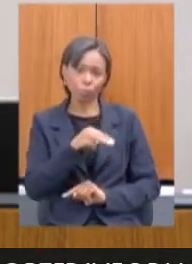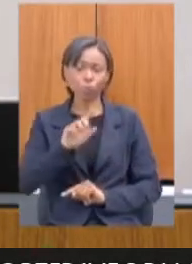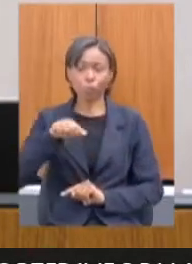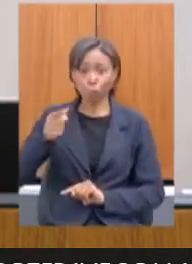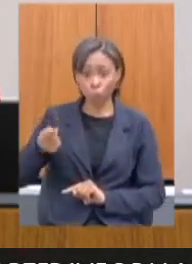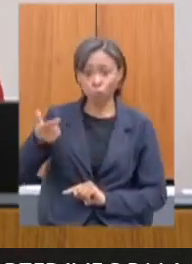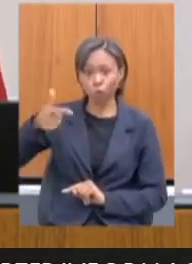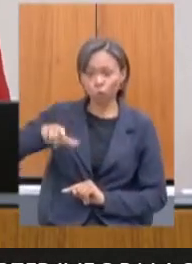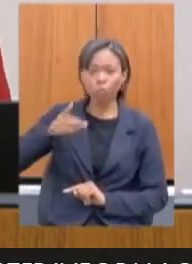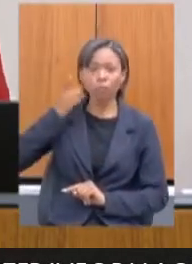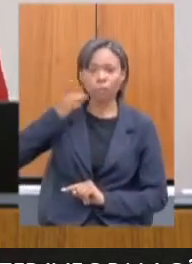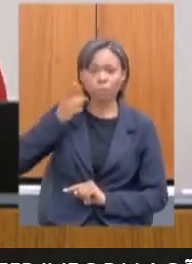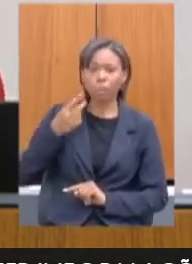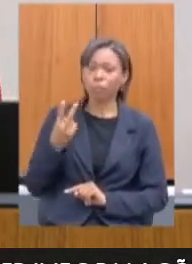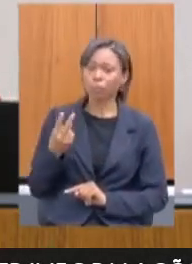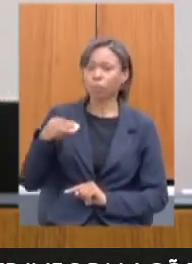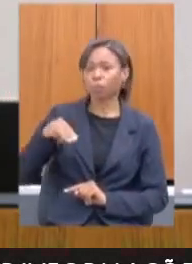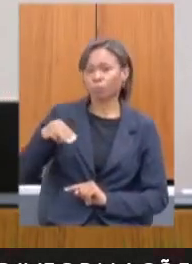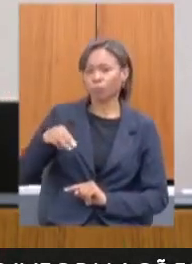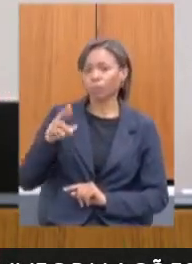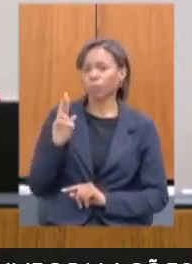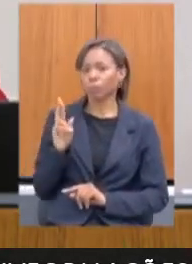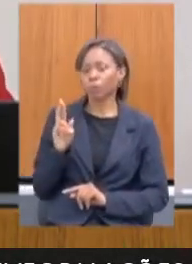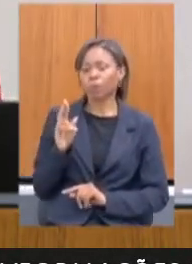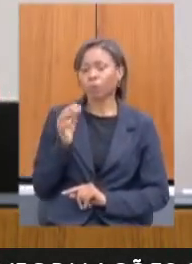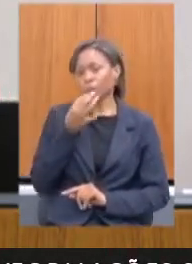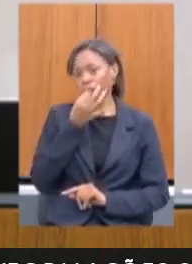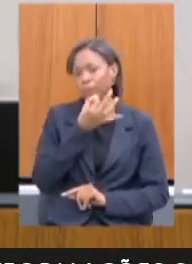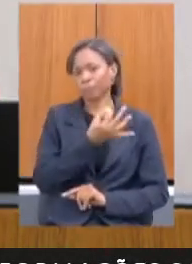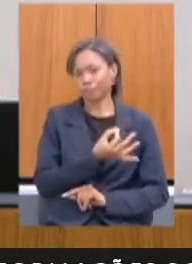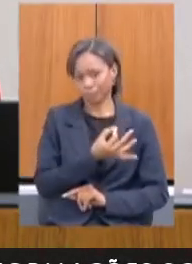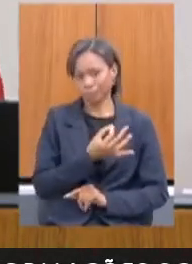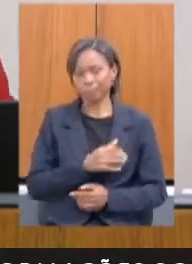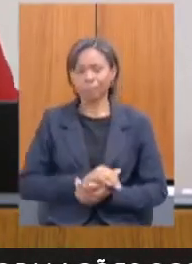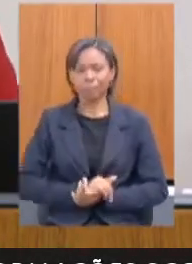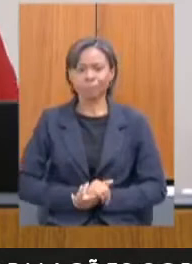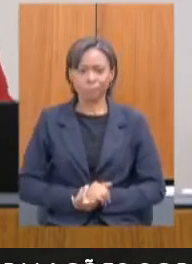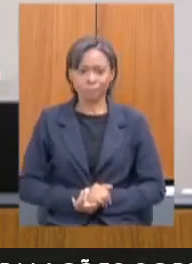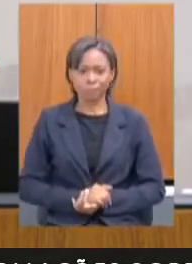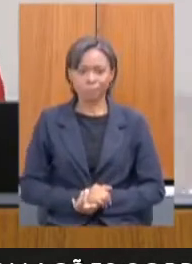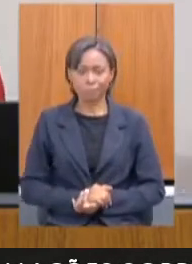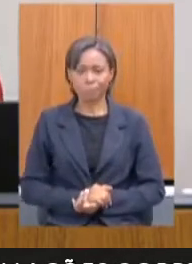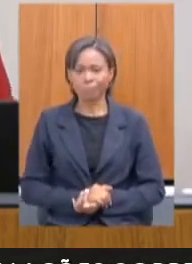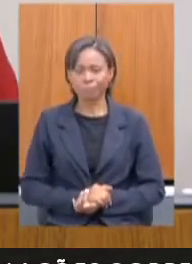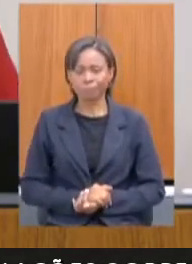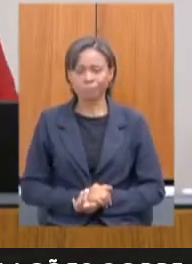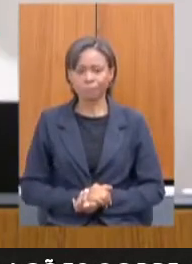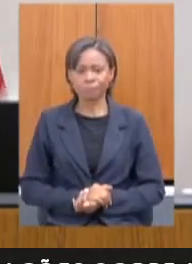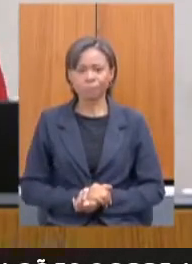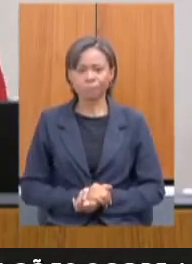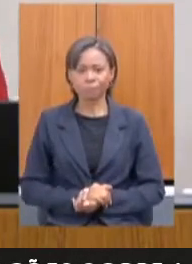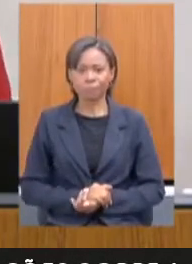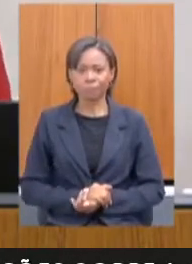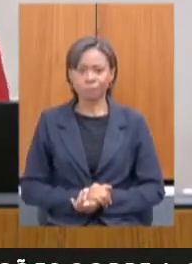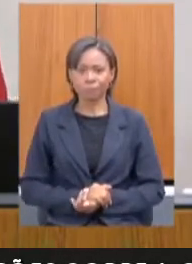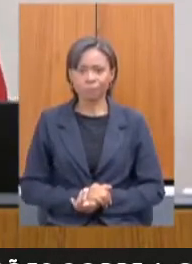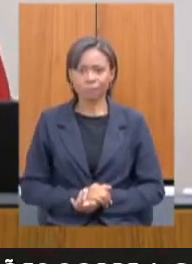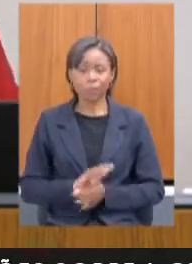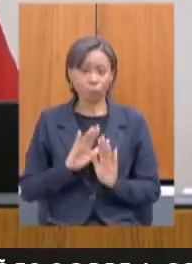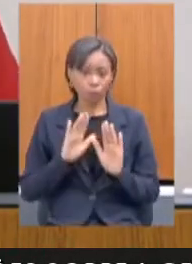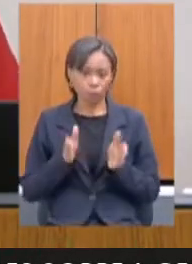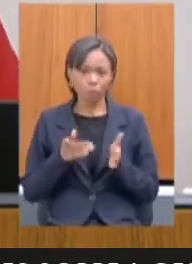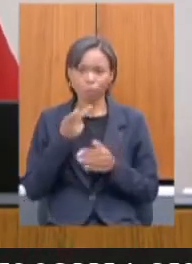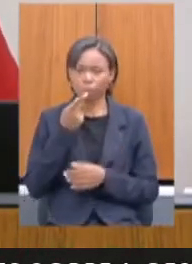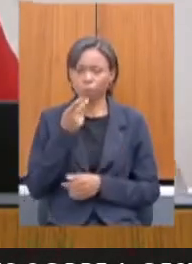minutos ainda para fazer as considerações a partir da resposta. Bom, como a gente falou anteriormente, essa